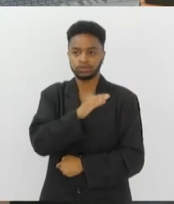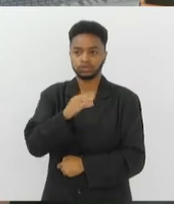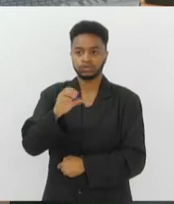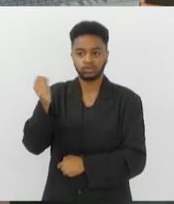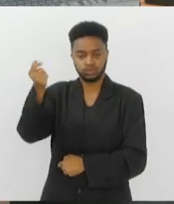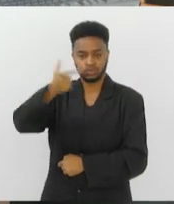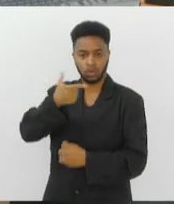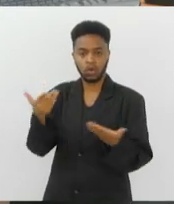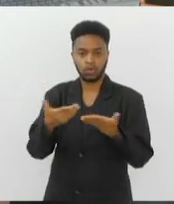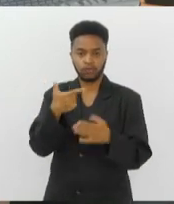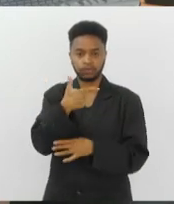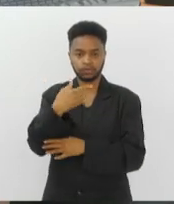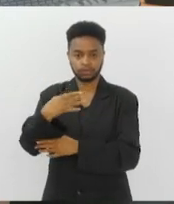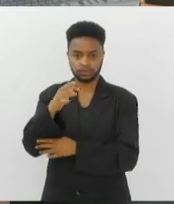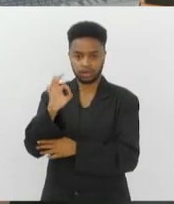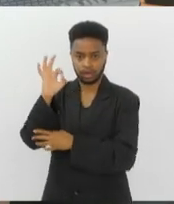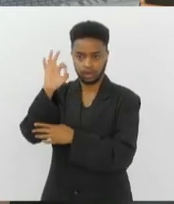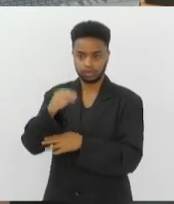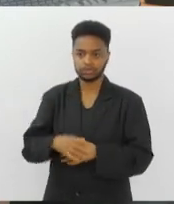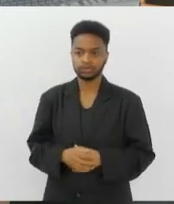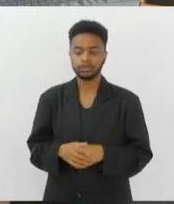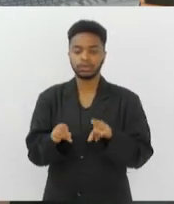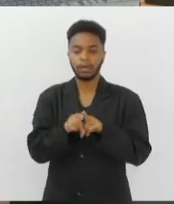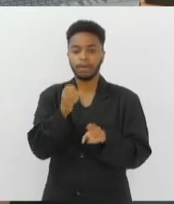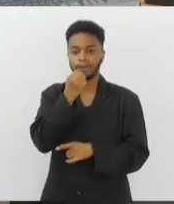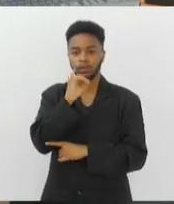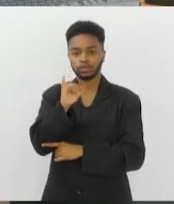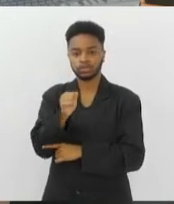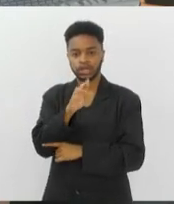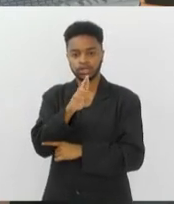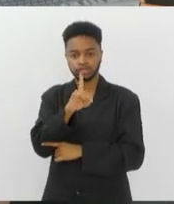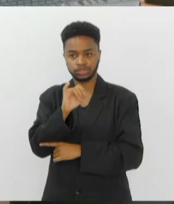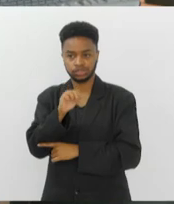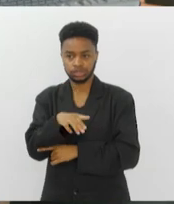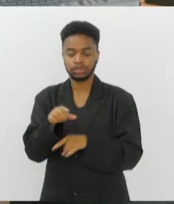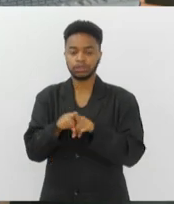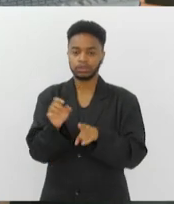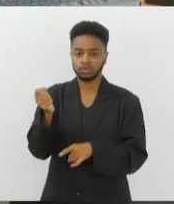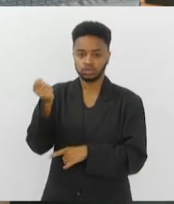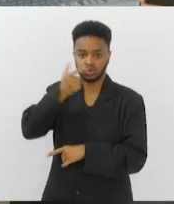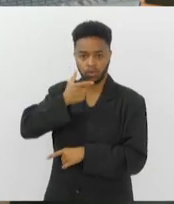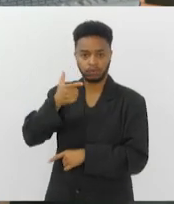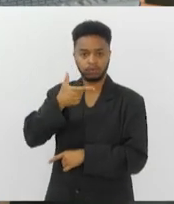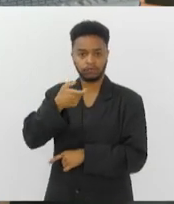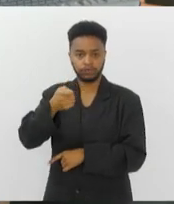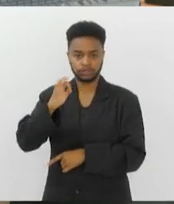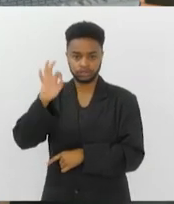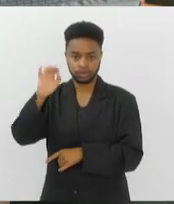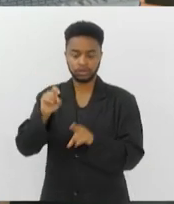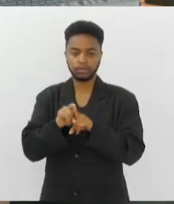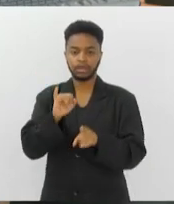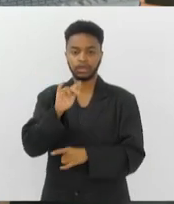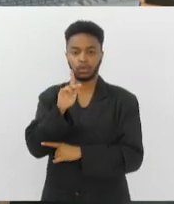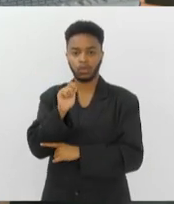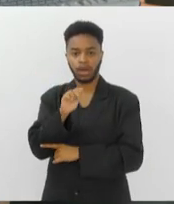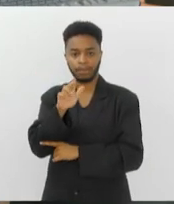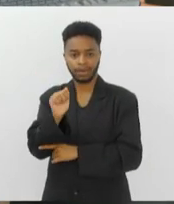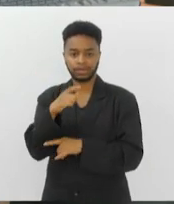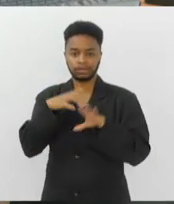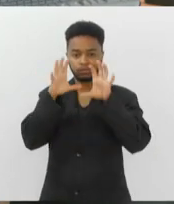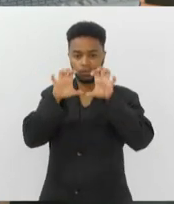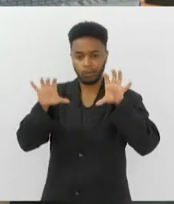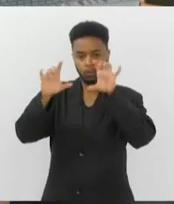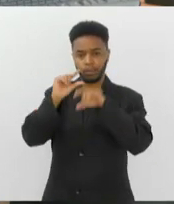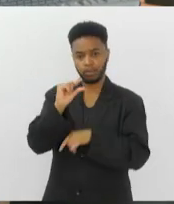com sol, 24 graus nesse momento. Bom Jardim também com sol, 20 graus. Iguaba Grande está nublado, um pouco